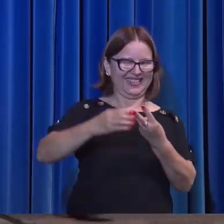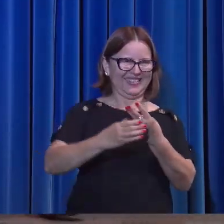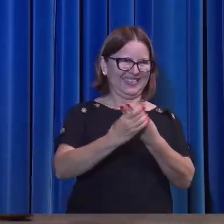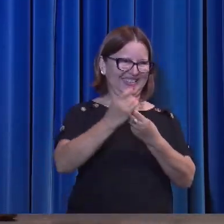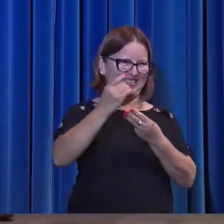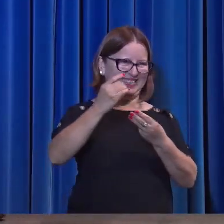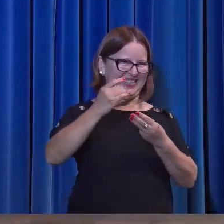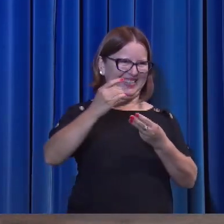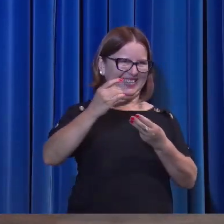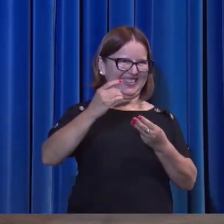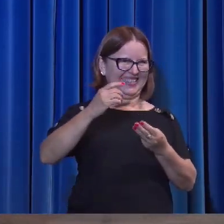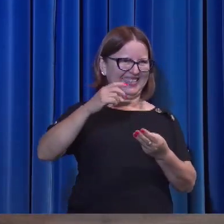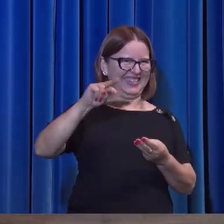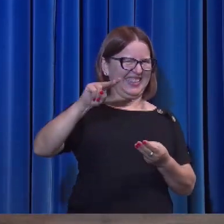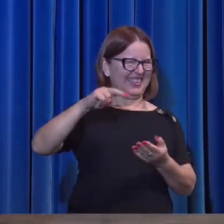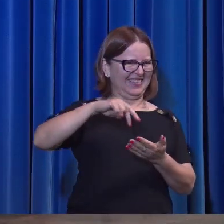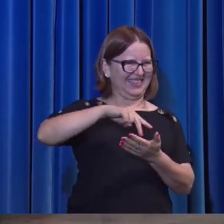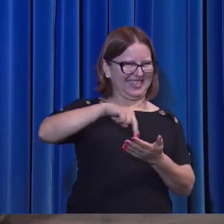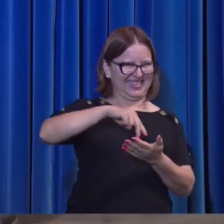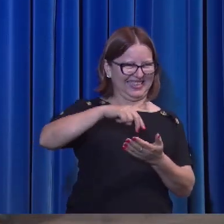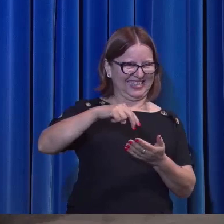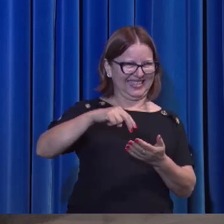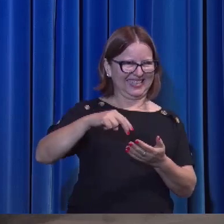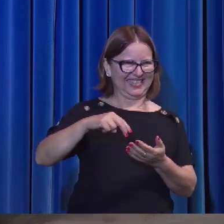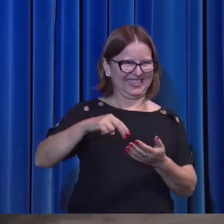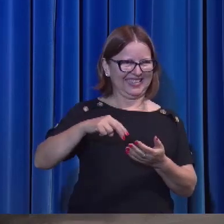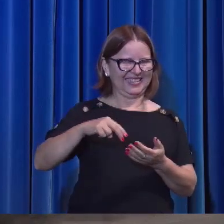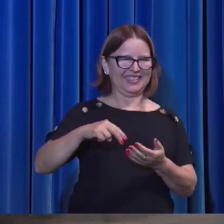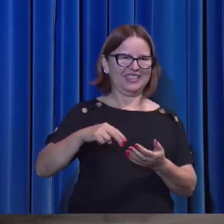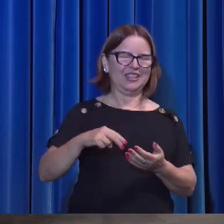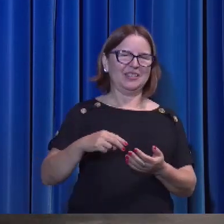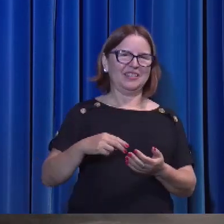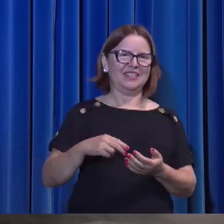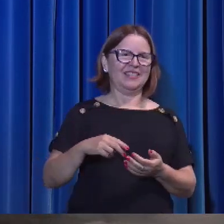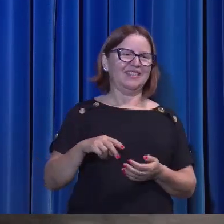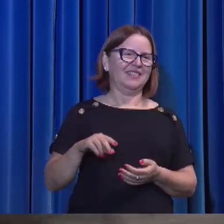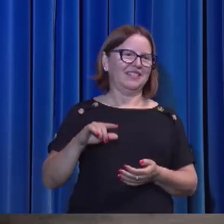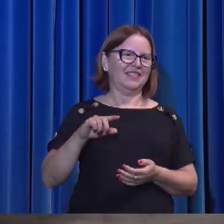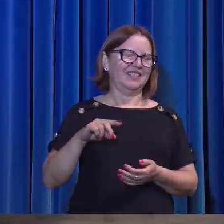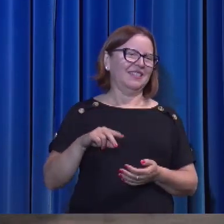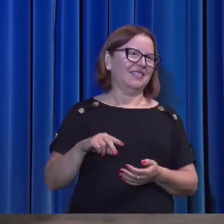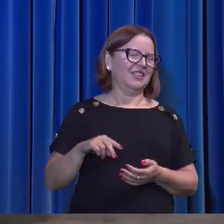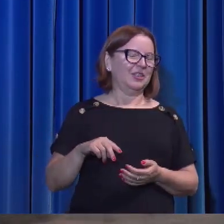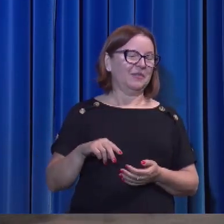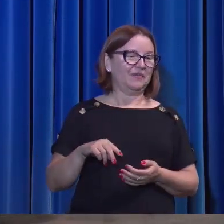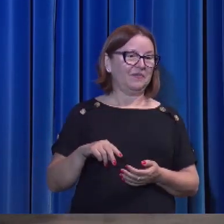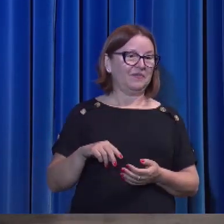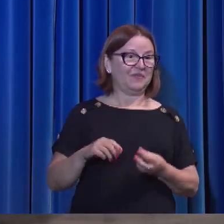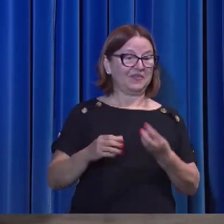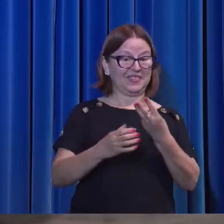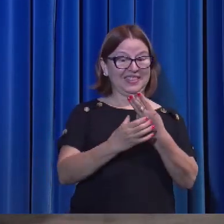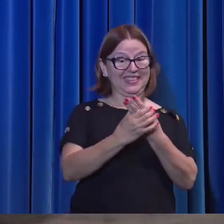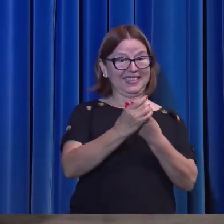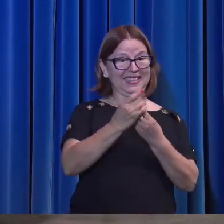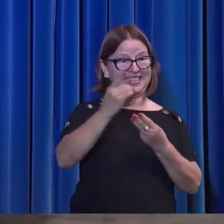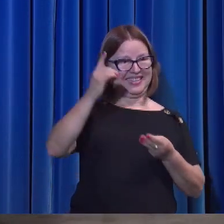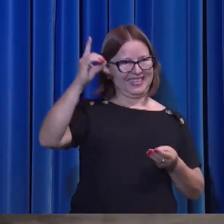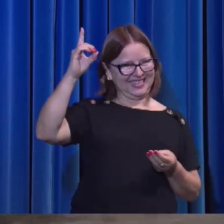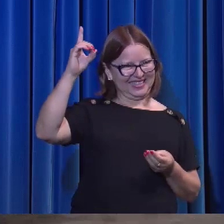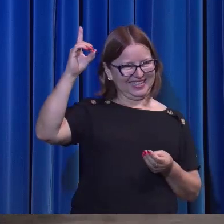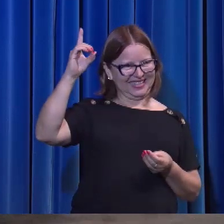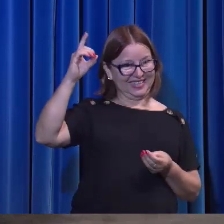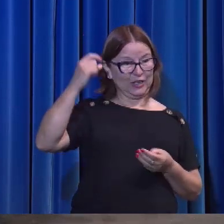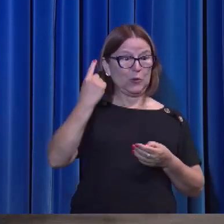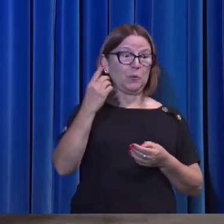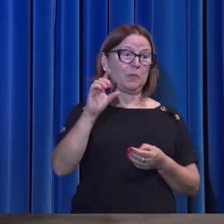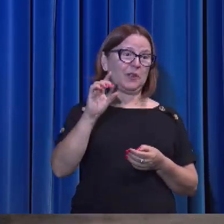Um querendo fazer a vontade do outro. São três pessoas, mas só tem uma vontade.